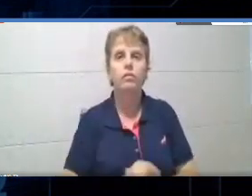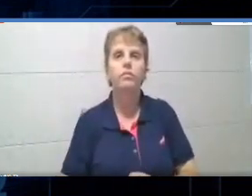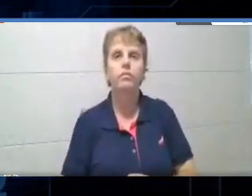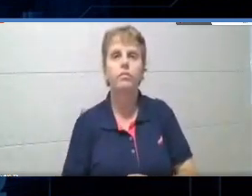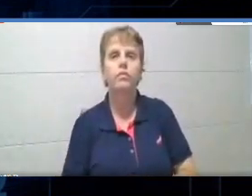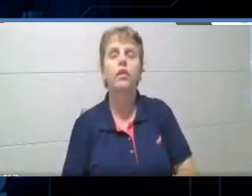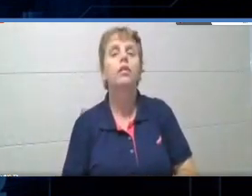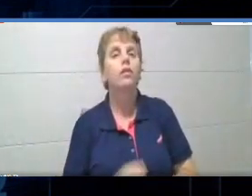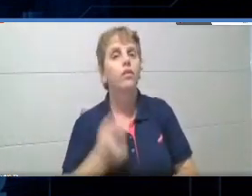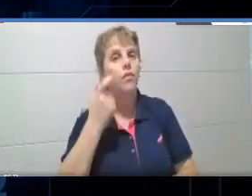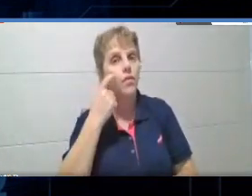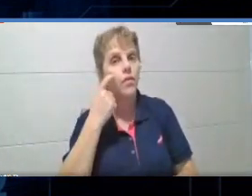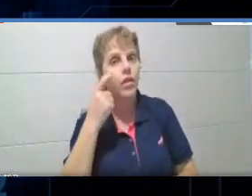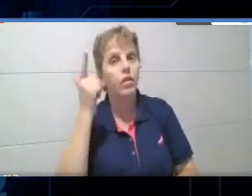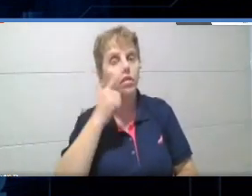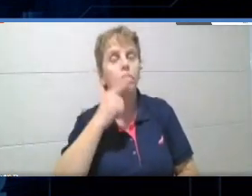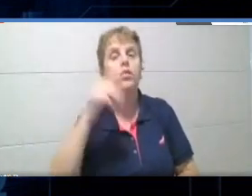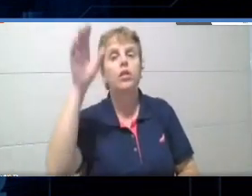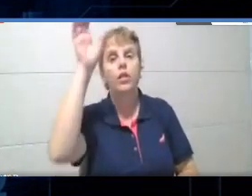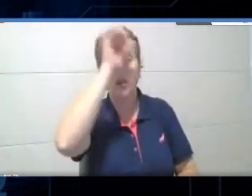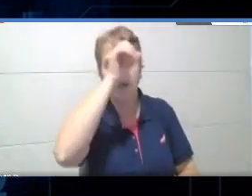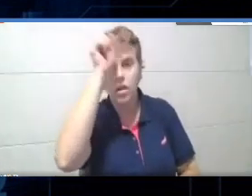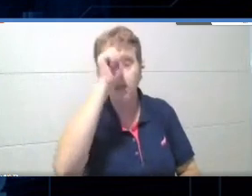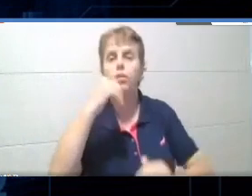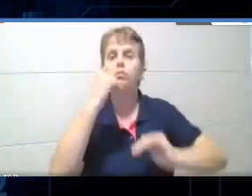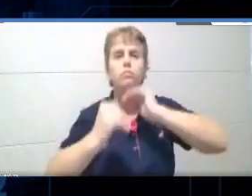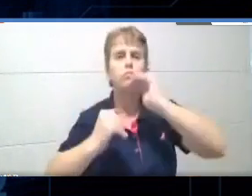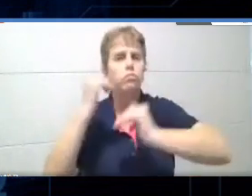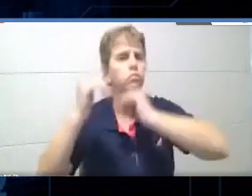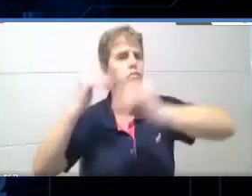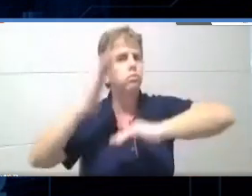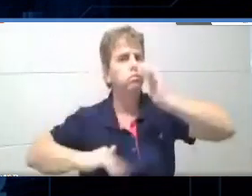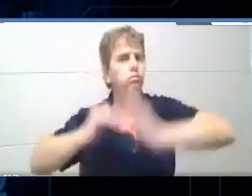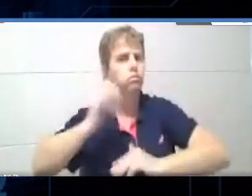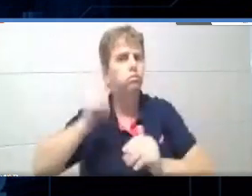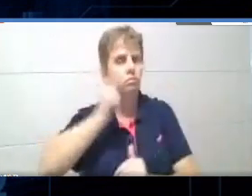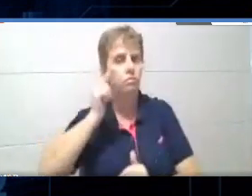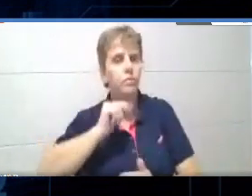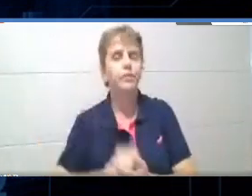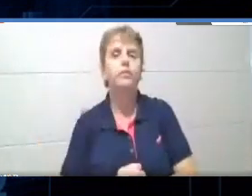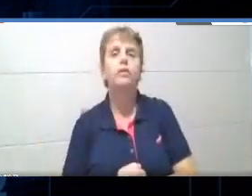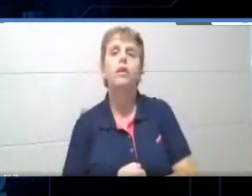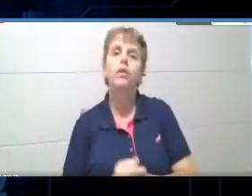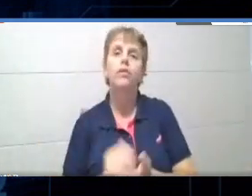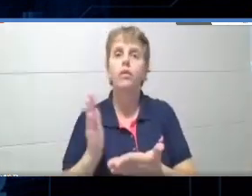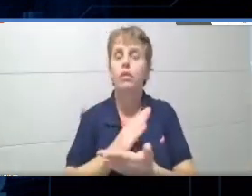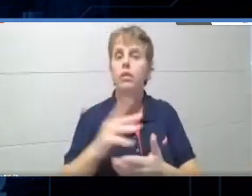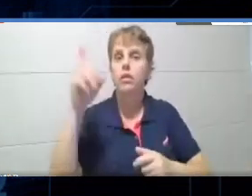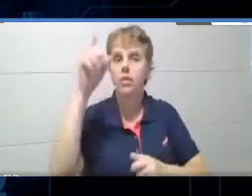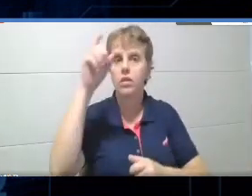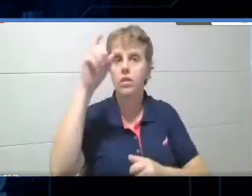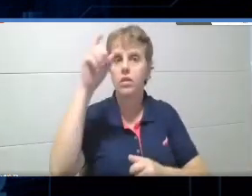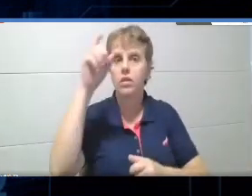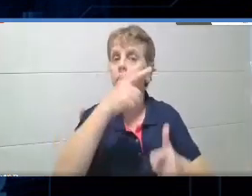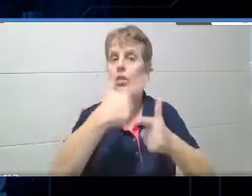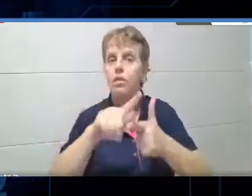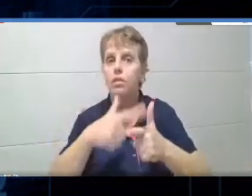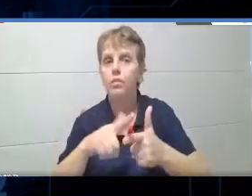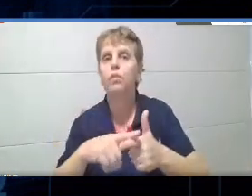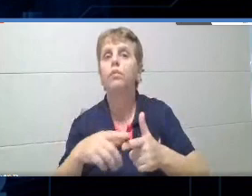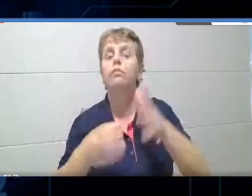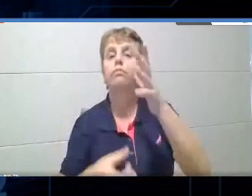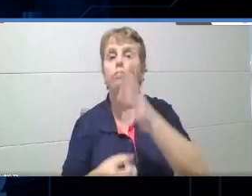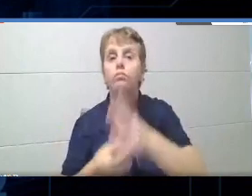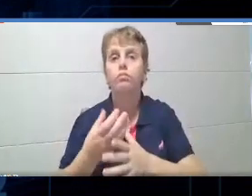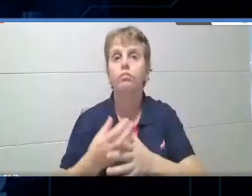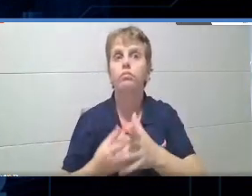uma oportunidade de aprendizado, né? De crescimento profissional, porque através de situações difíceis e de problemas que surgem em inovações,